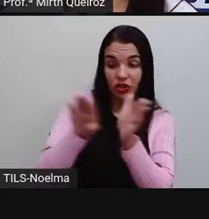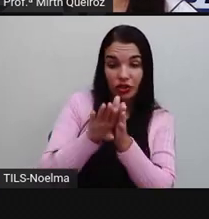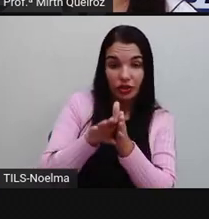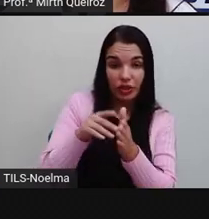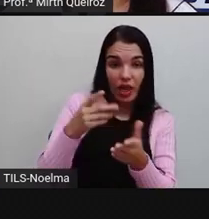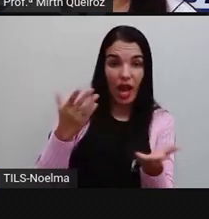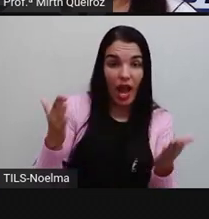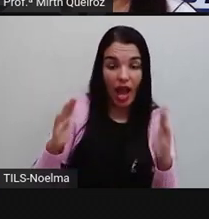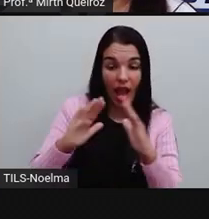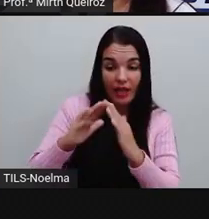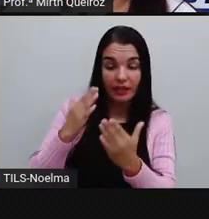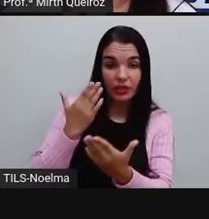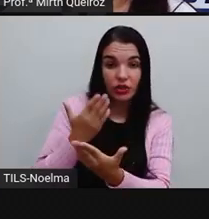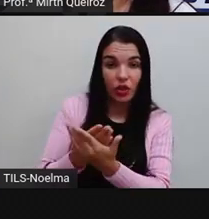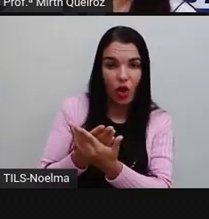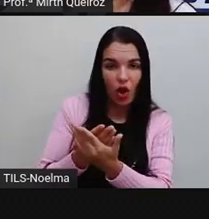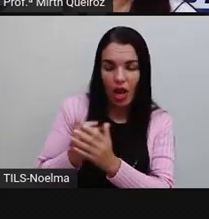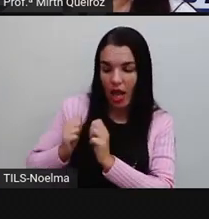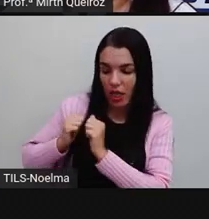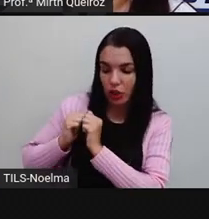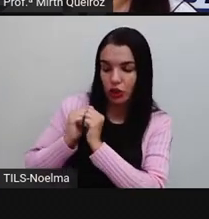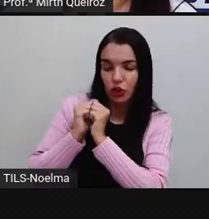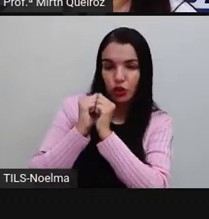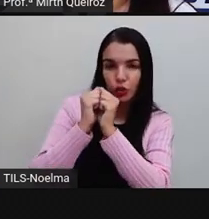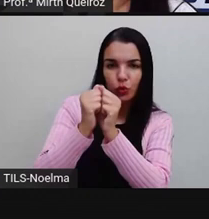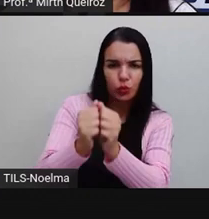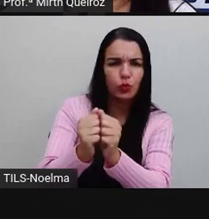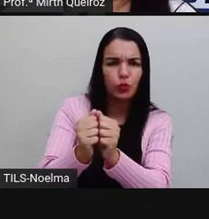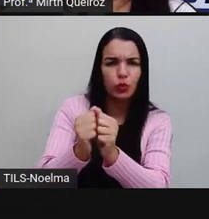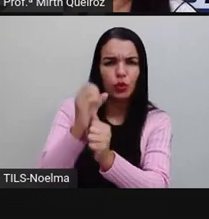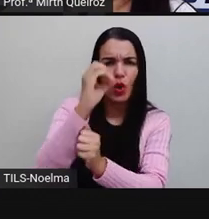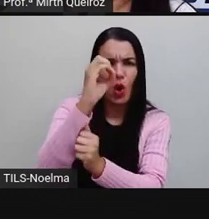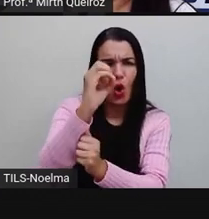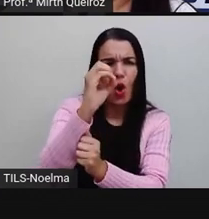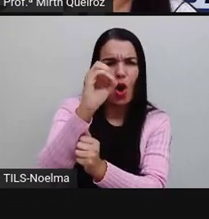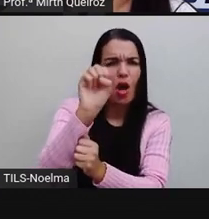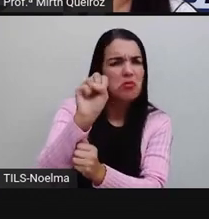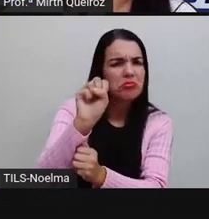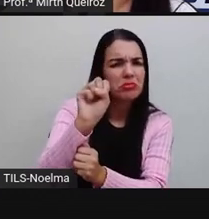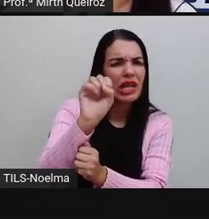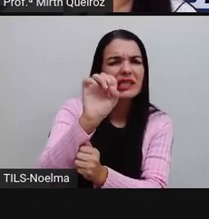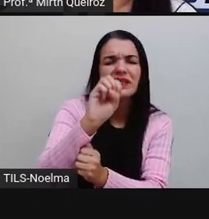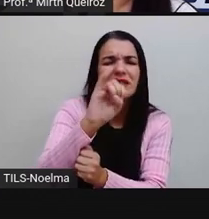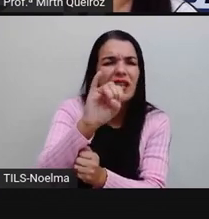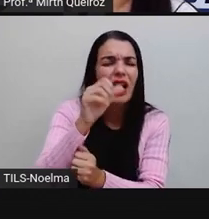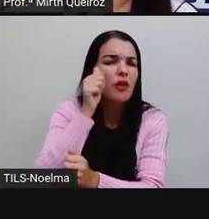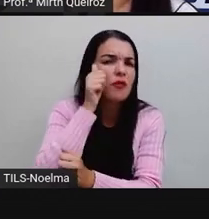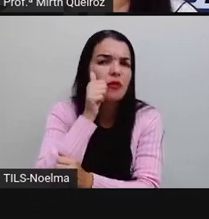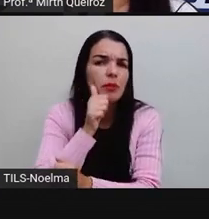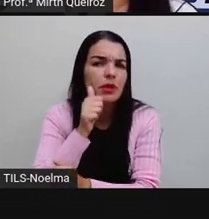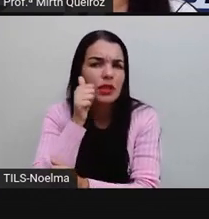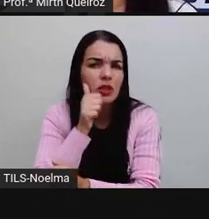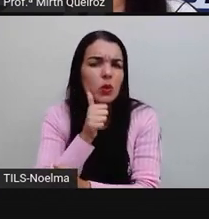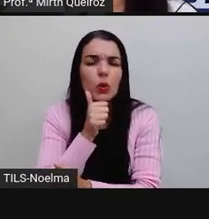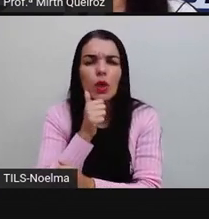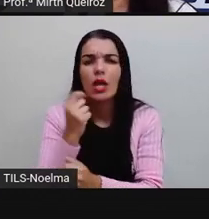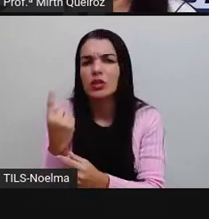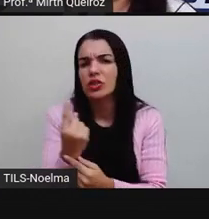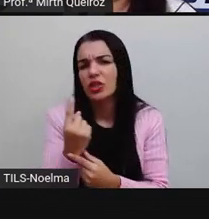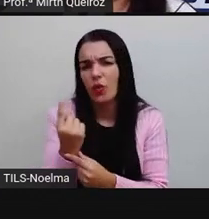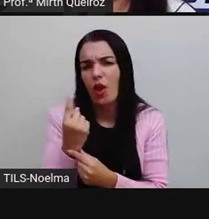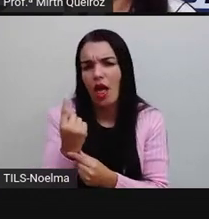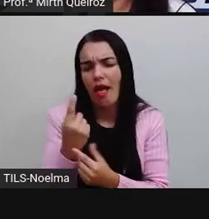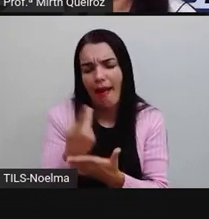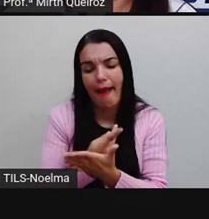da escola. Junto? Filhas junto? Não, né? Primeiro que está no singular.